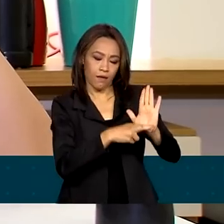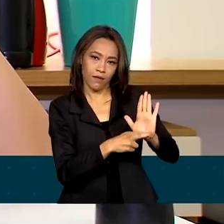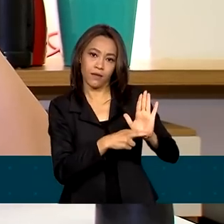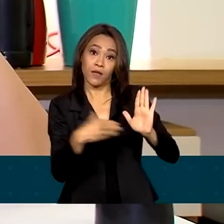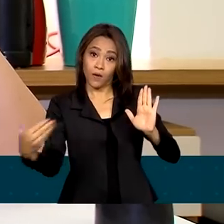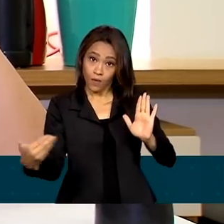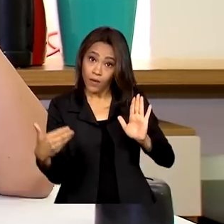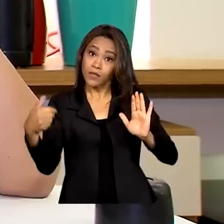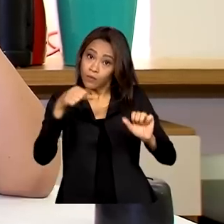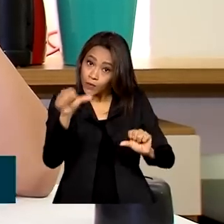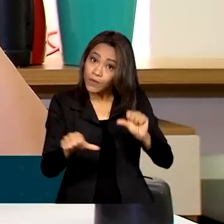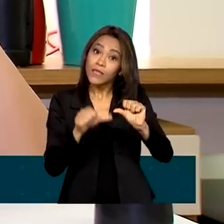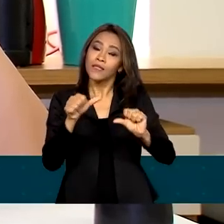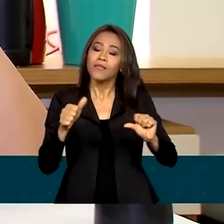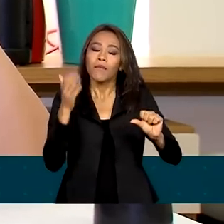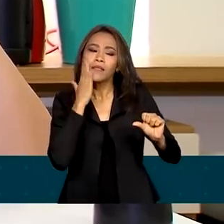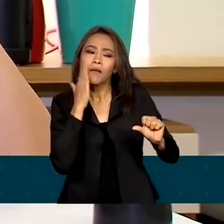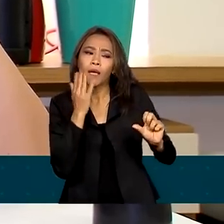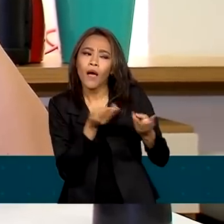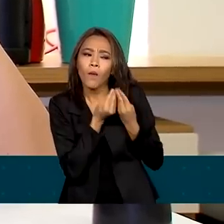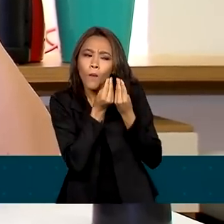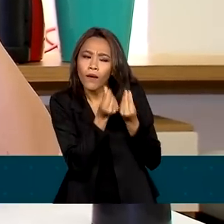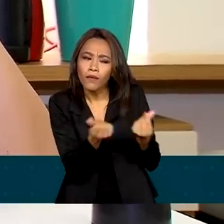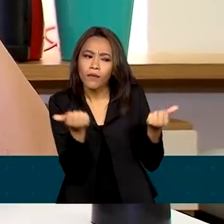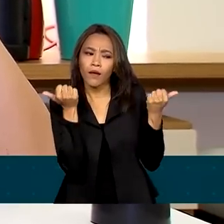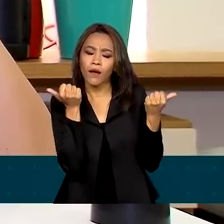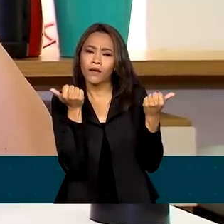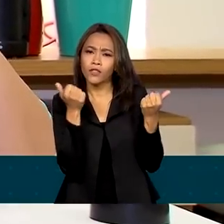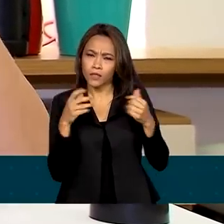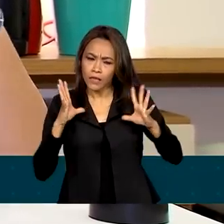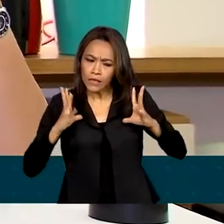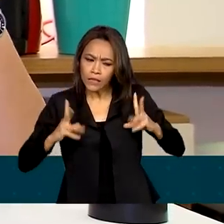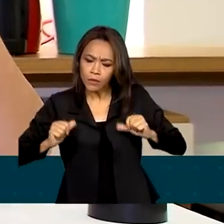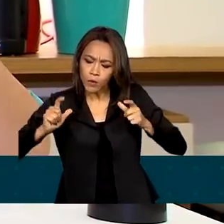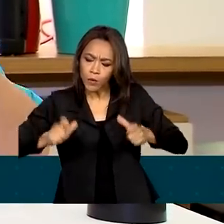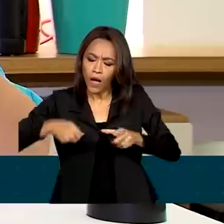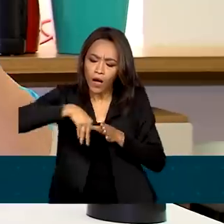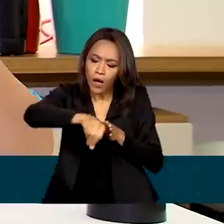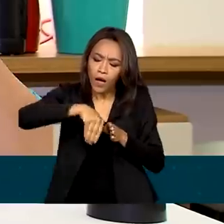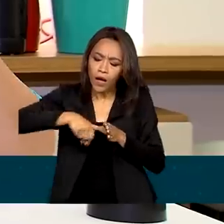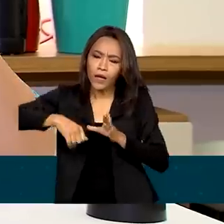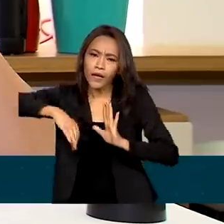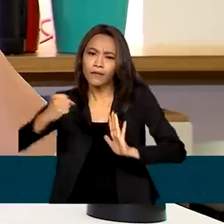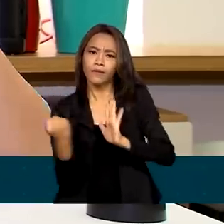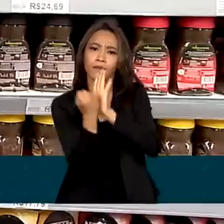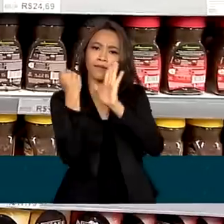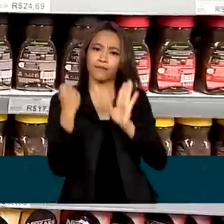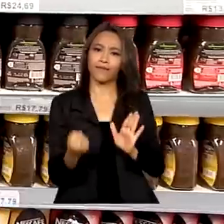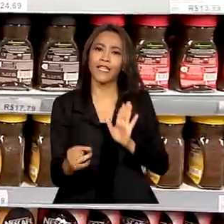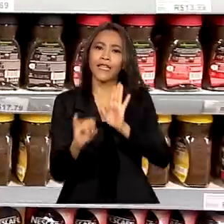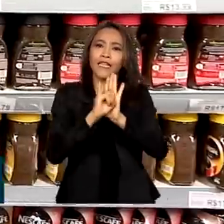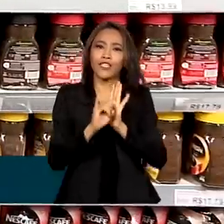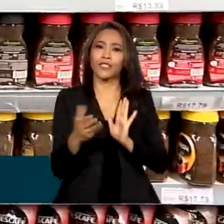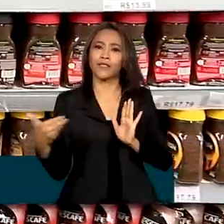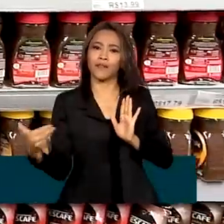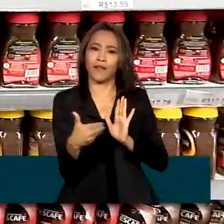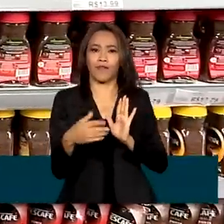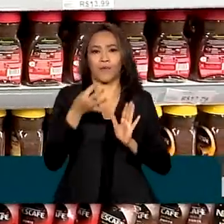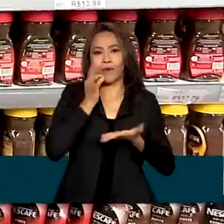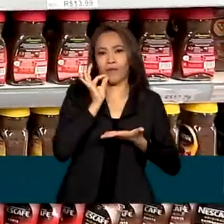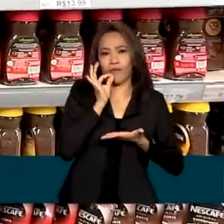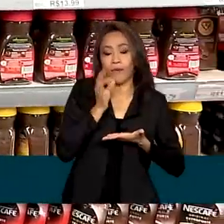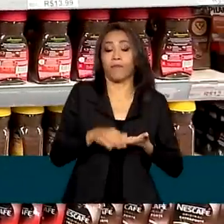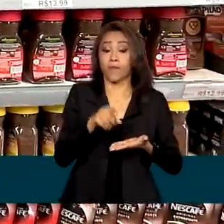vai ser possível verificar a qualidade, as condições sanitárias e a identidade do produto. O consumidor vai poder